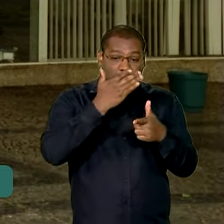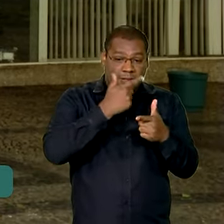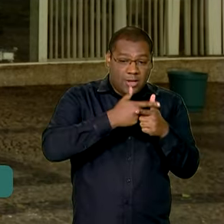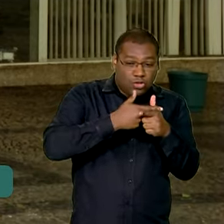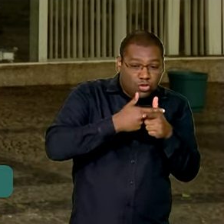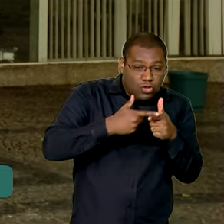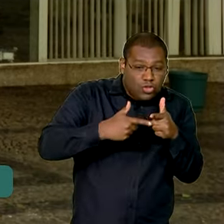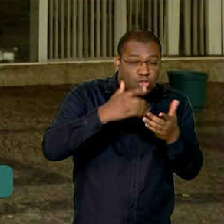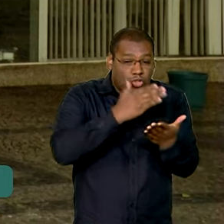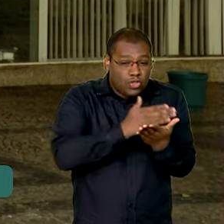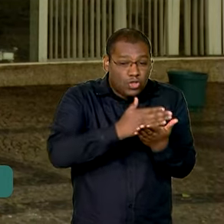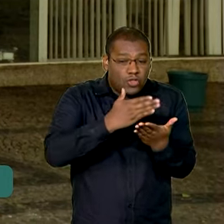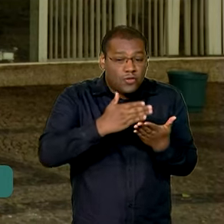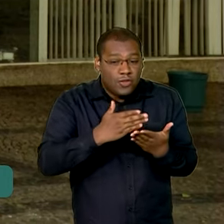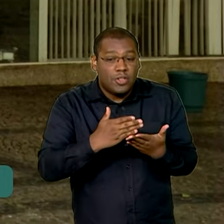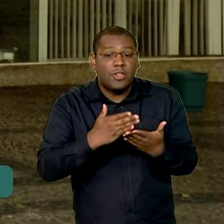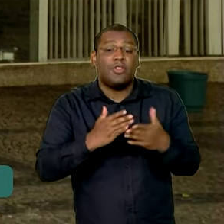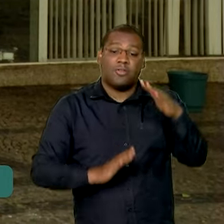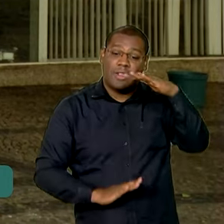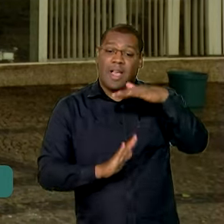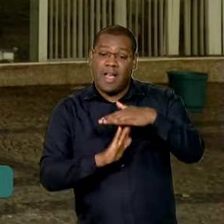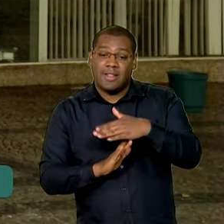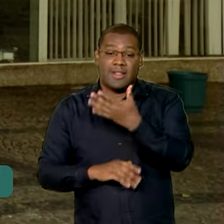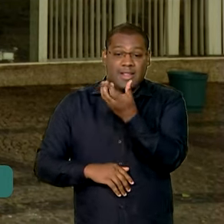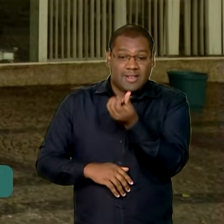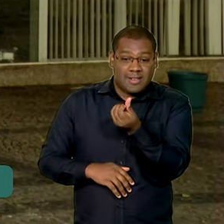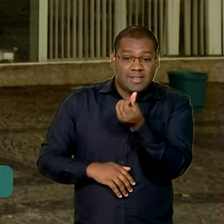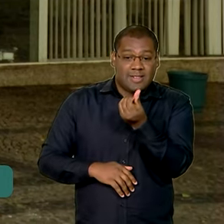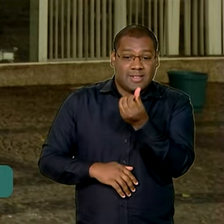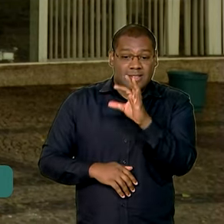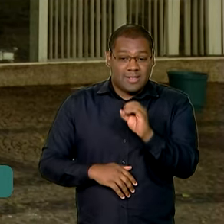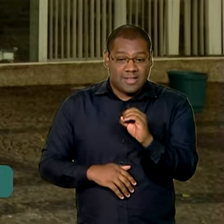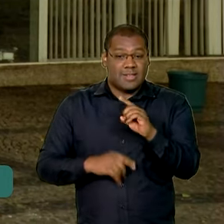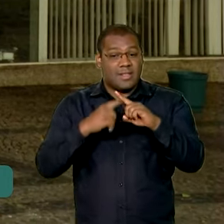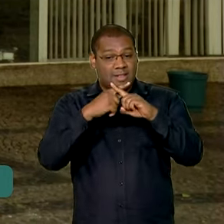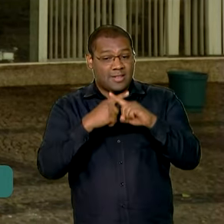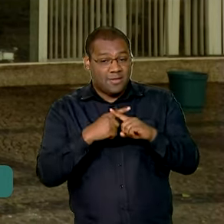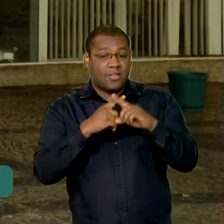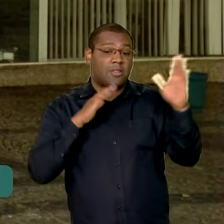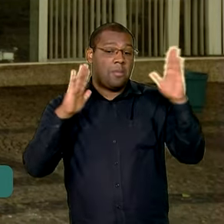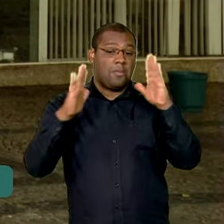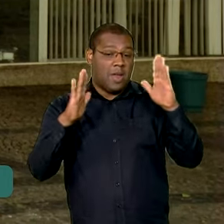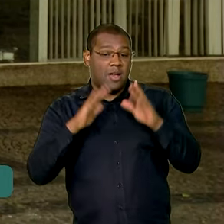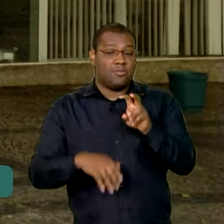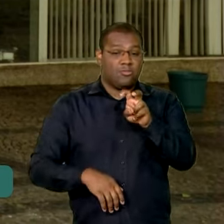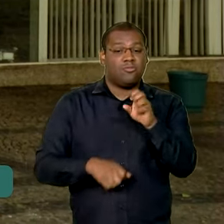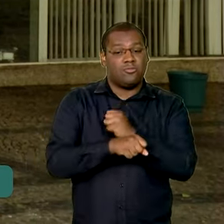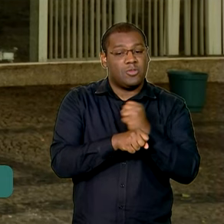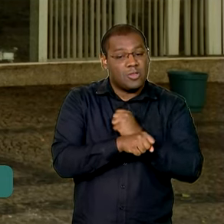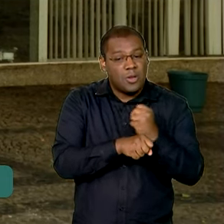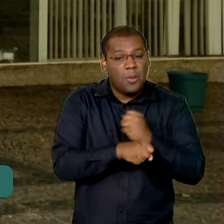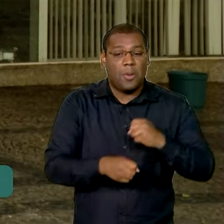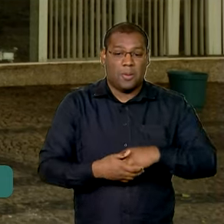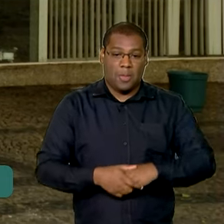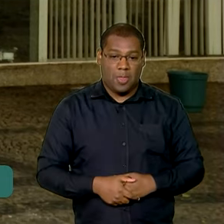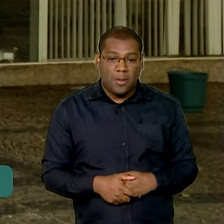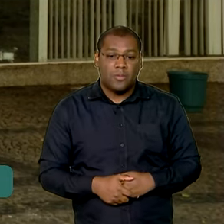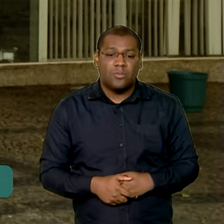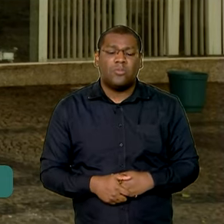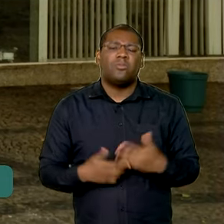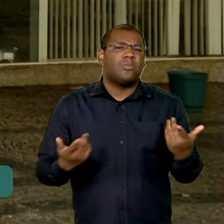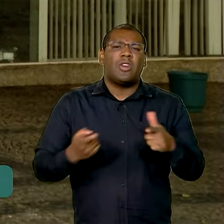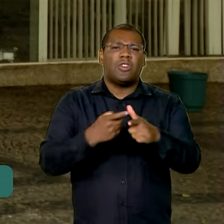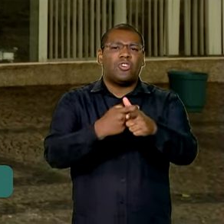vezes ou seja num prazo de 5 anos. E quem pode de que dívidas que podem ser